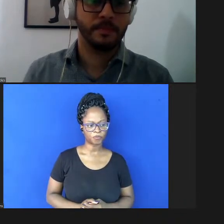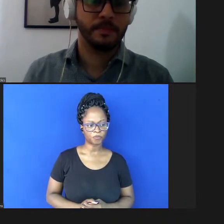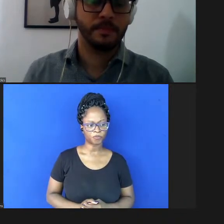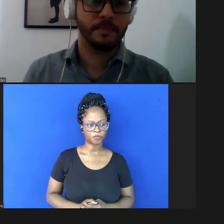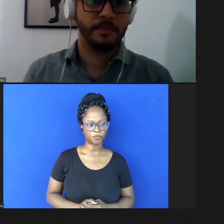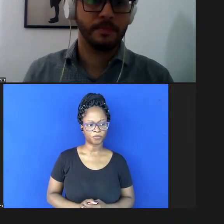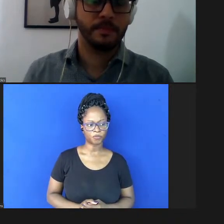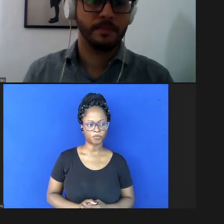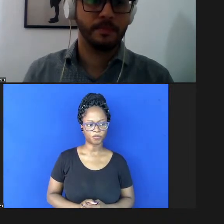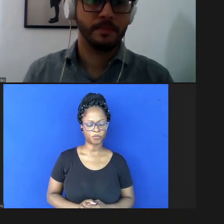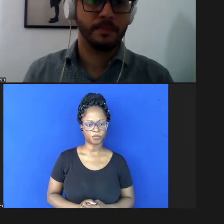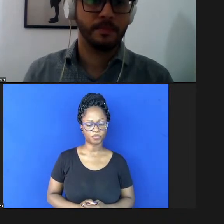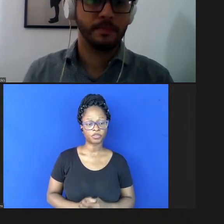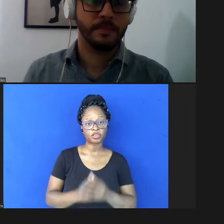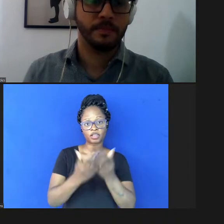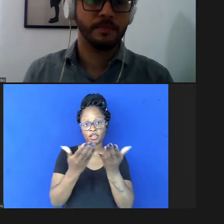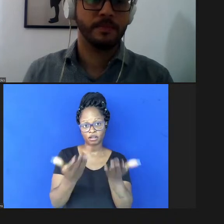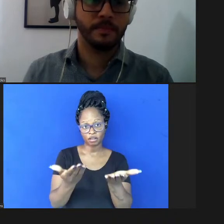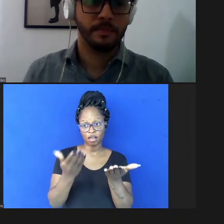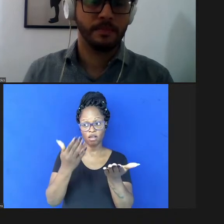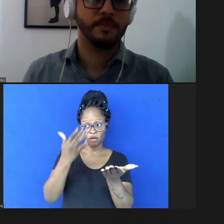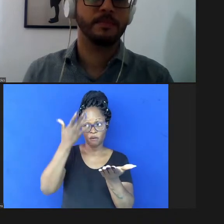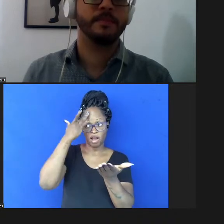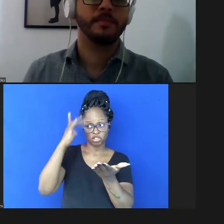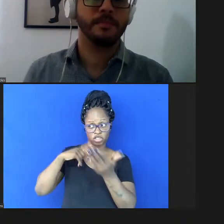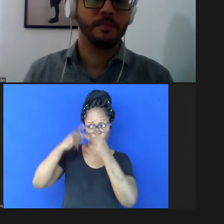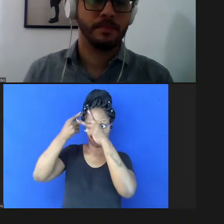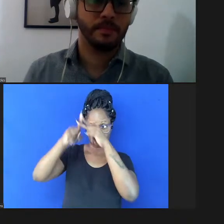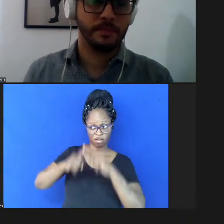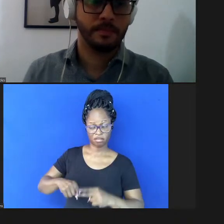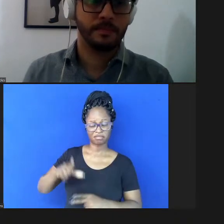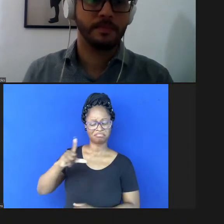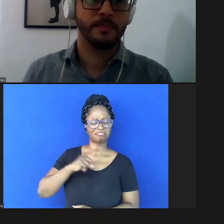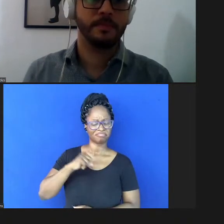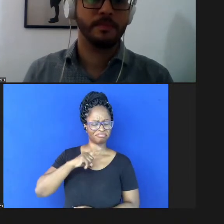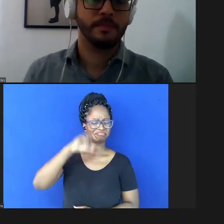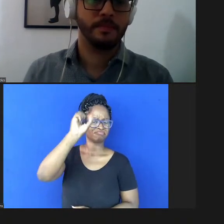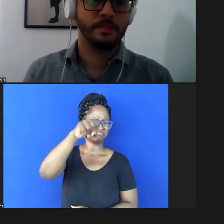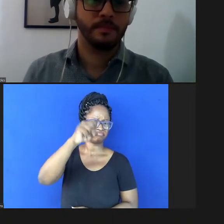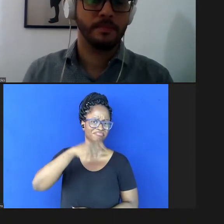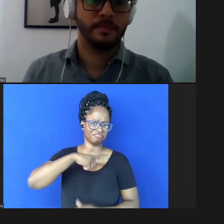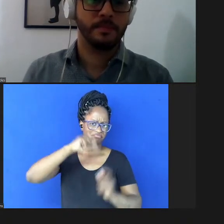então acho que sim as ferramentas existem é factível